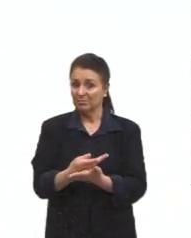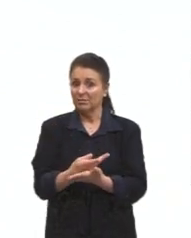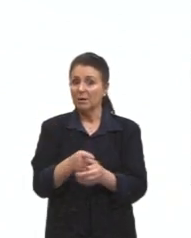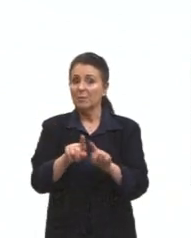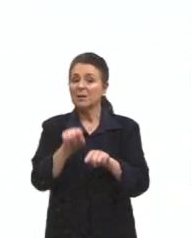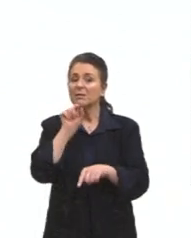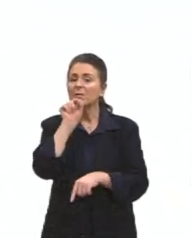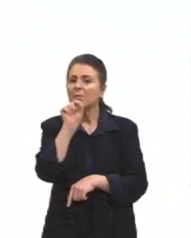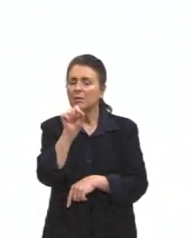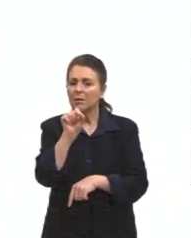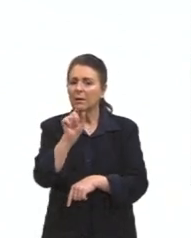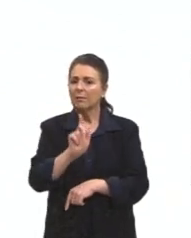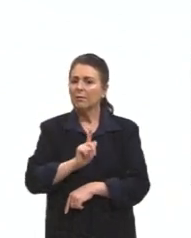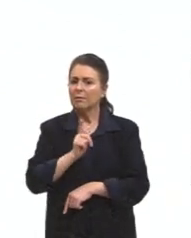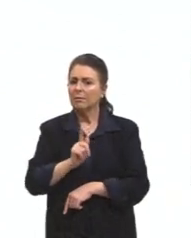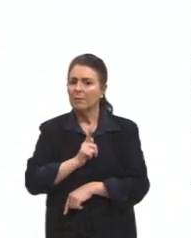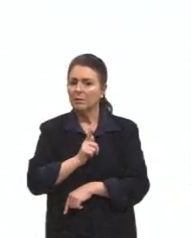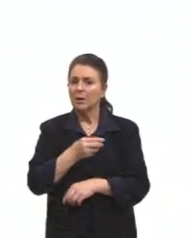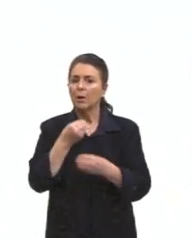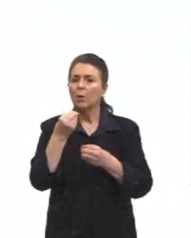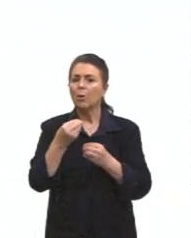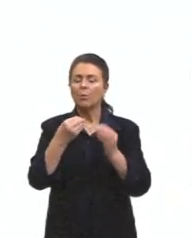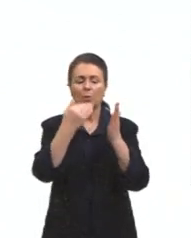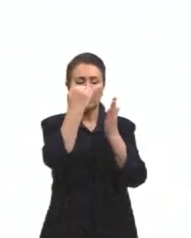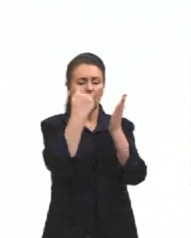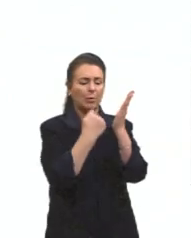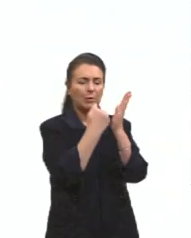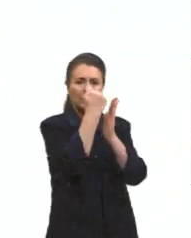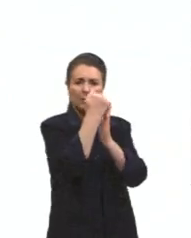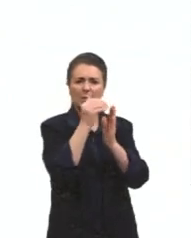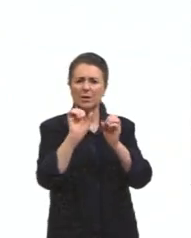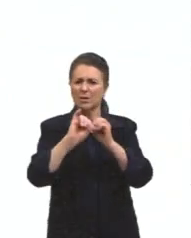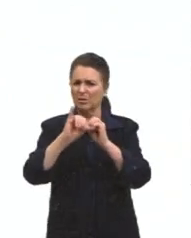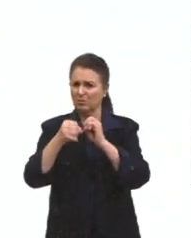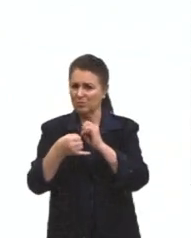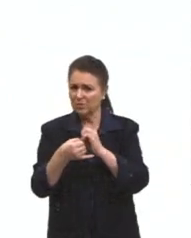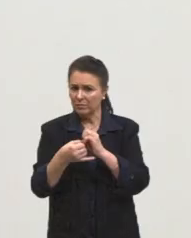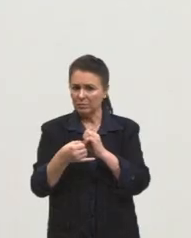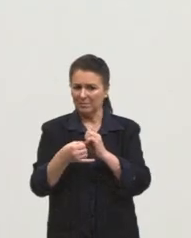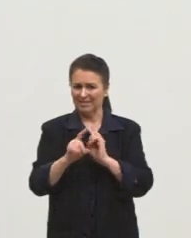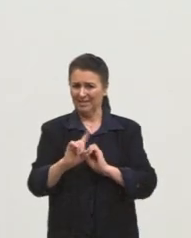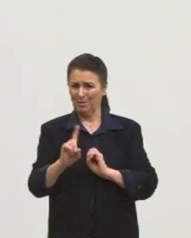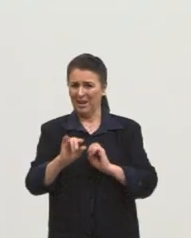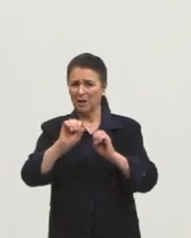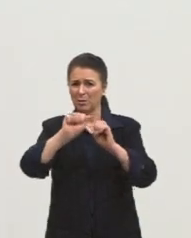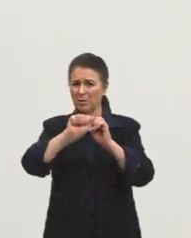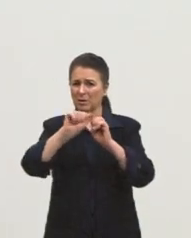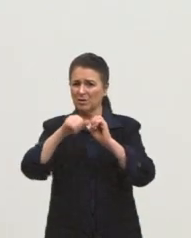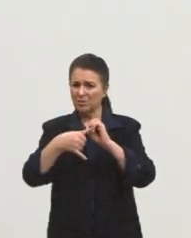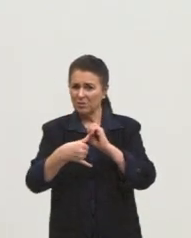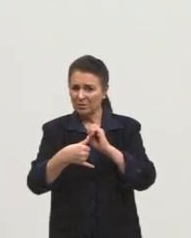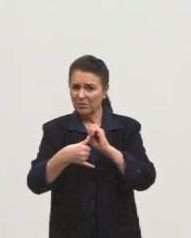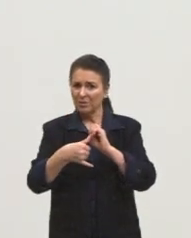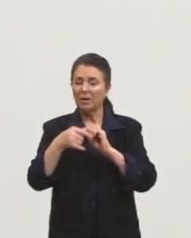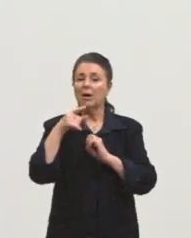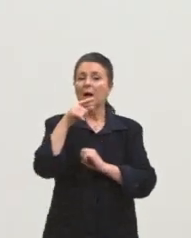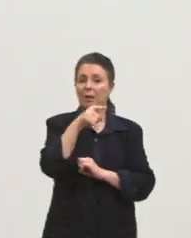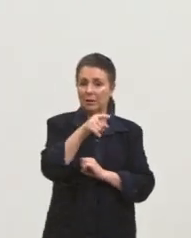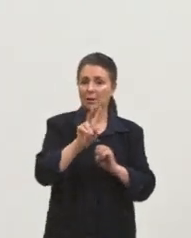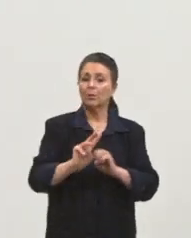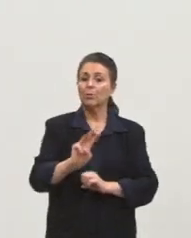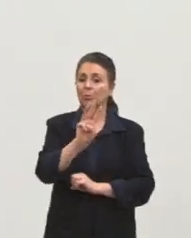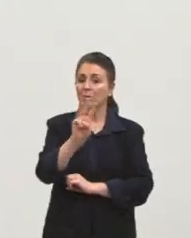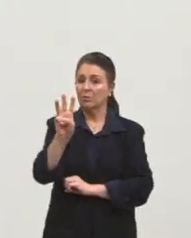na gramática, né? Como é que eu classifico? Isso é um adjetivo? Isso não é um adjetivo? Ali tem, nesse site, está te dizendo, está te